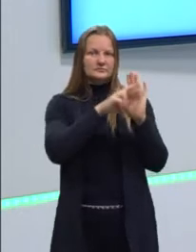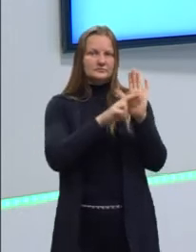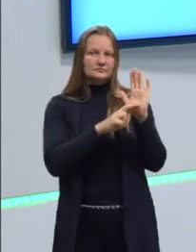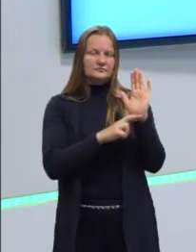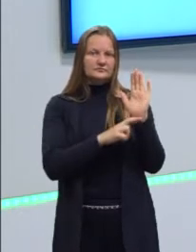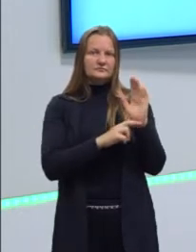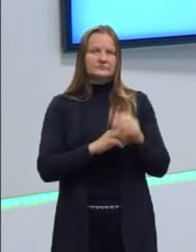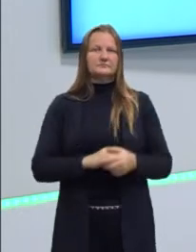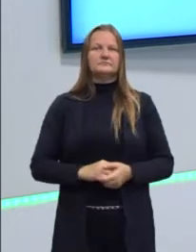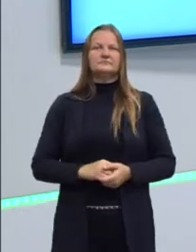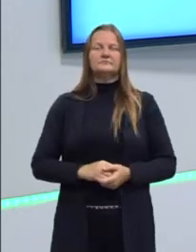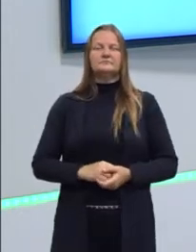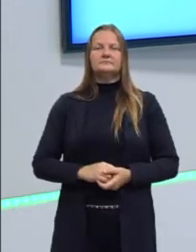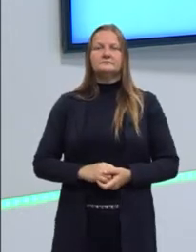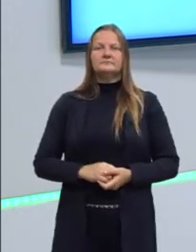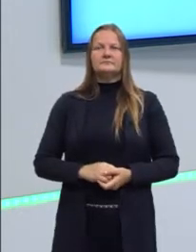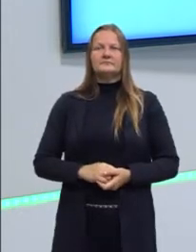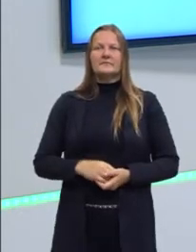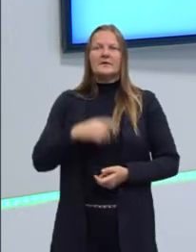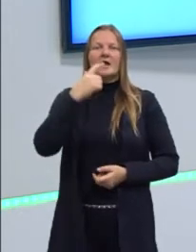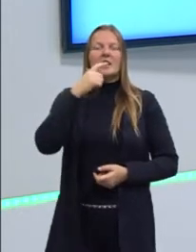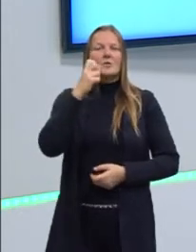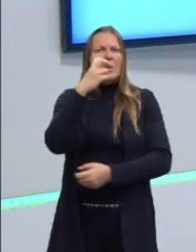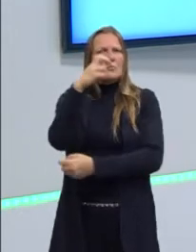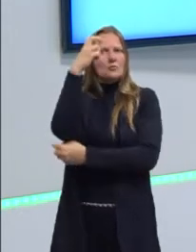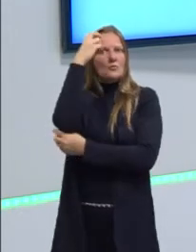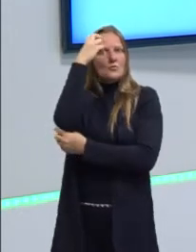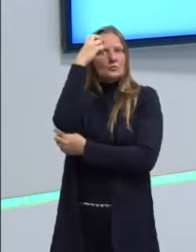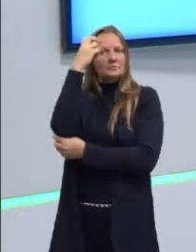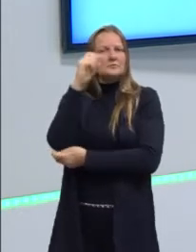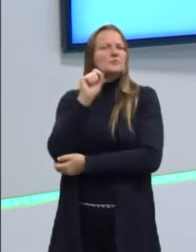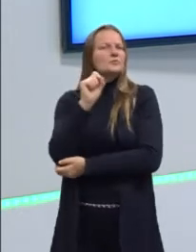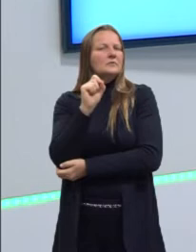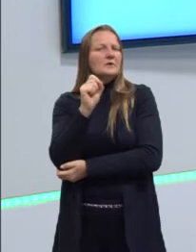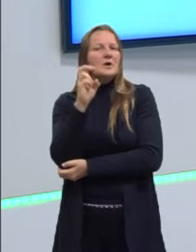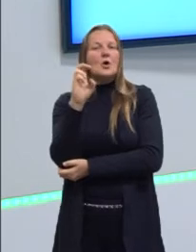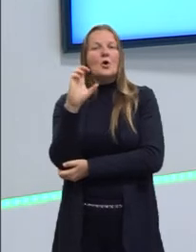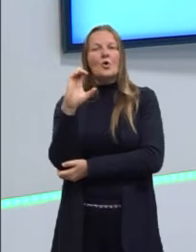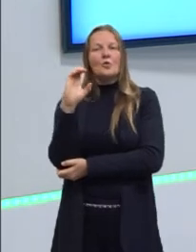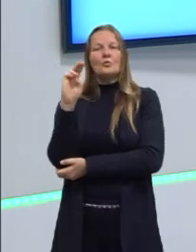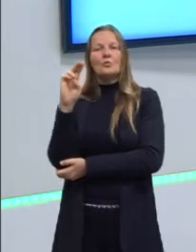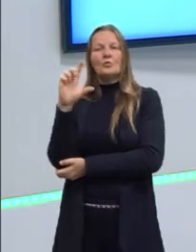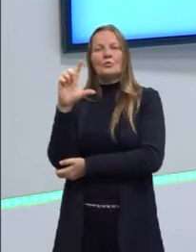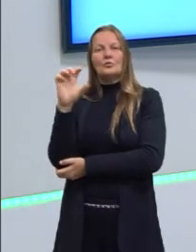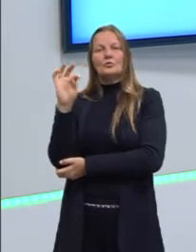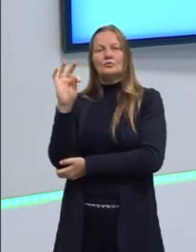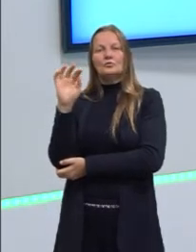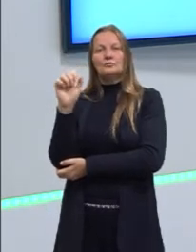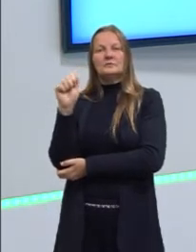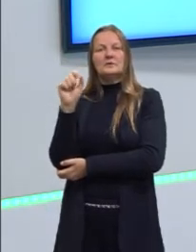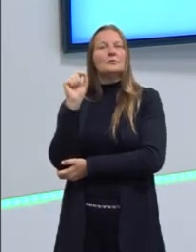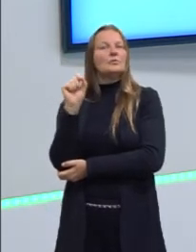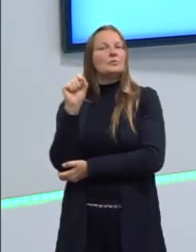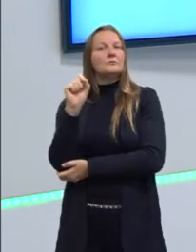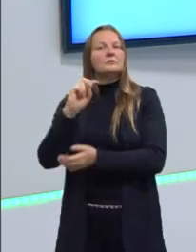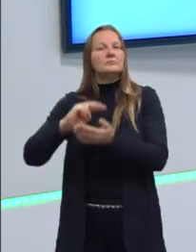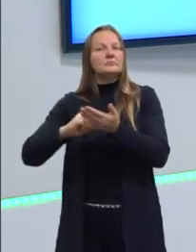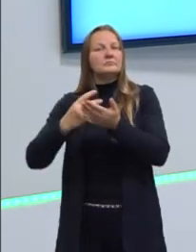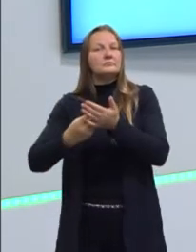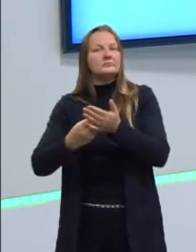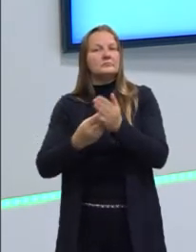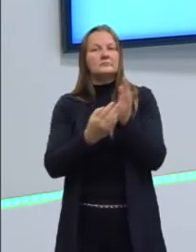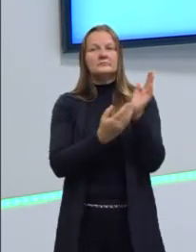normativa, desse padrão. A língua culta, para a gente conseguir definir, a gente pensa o seguinte.